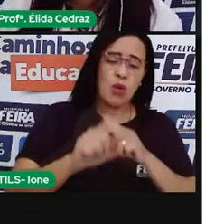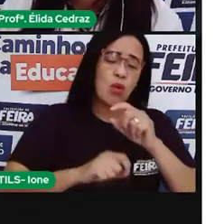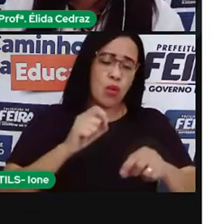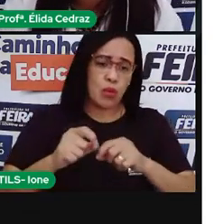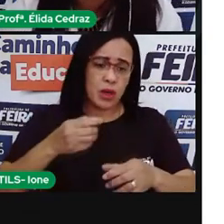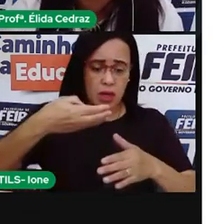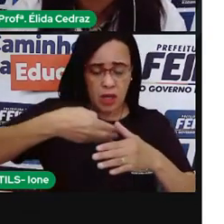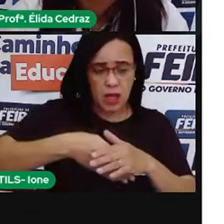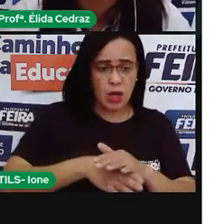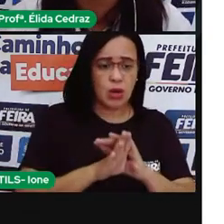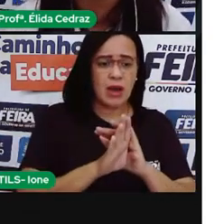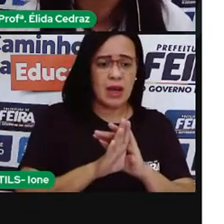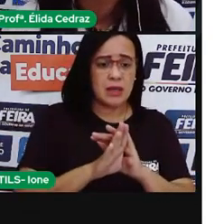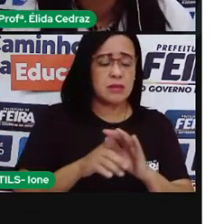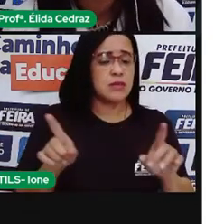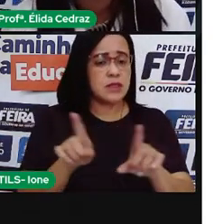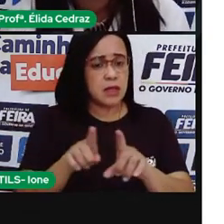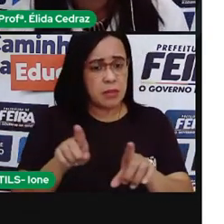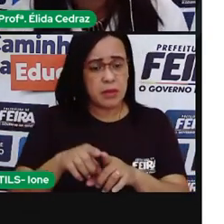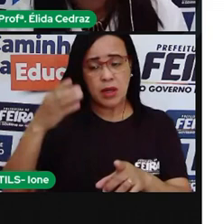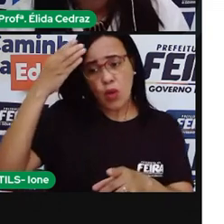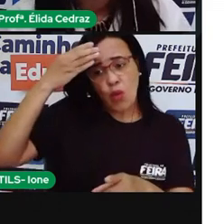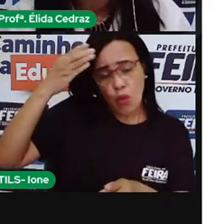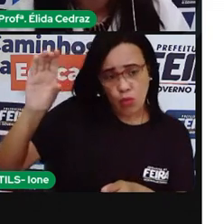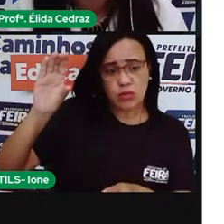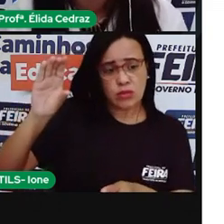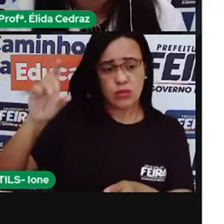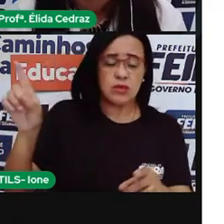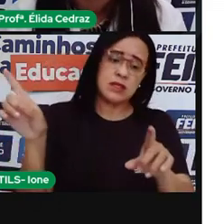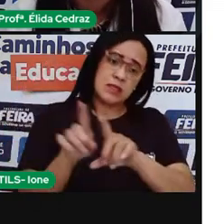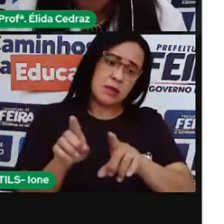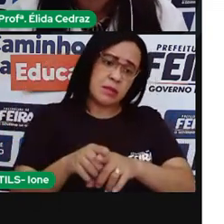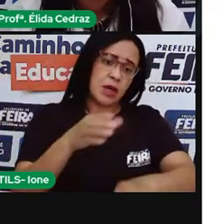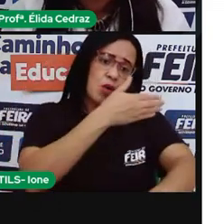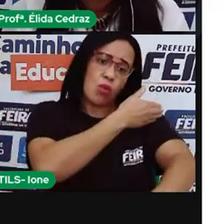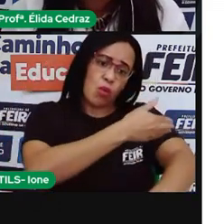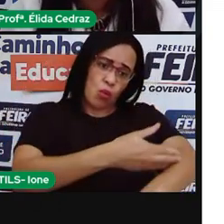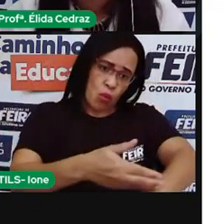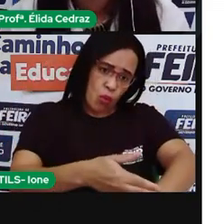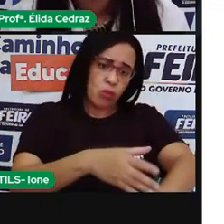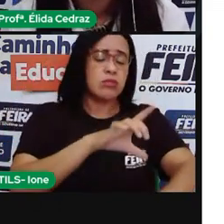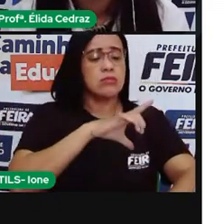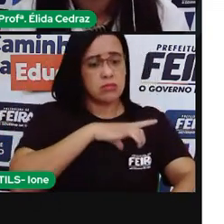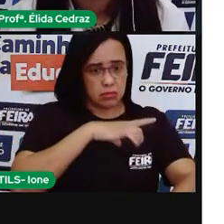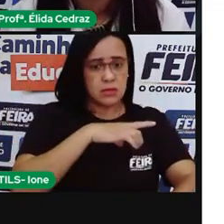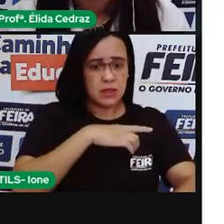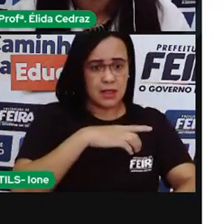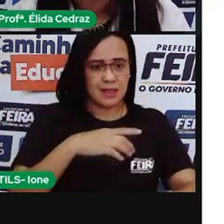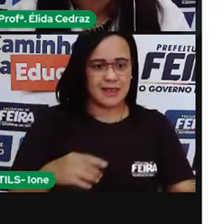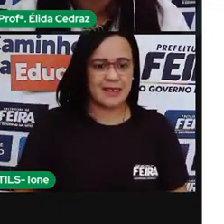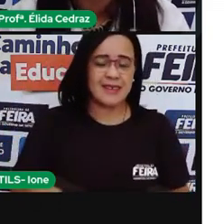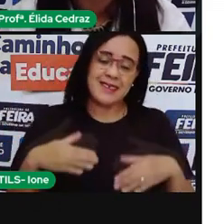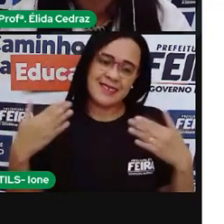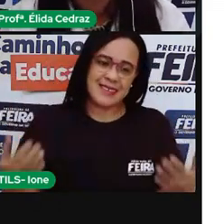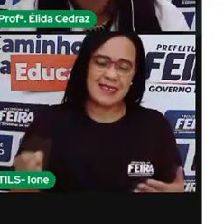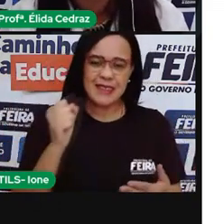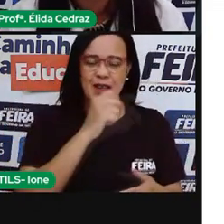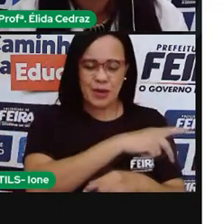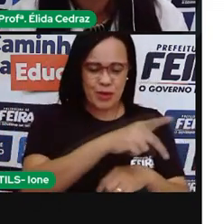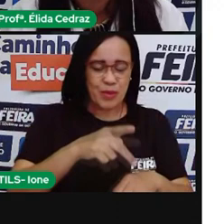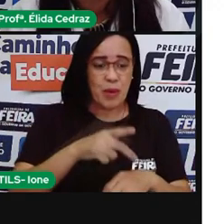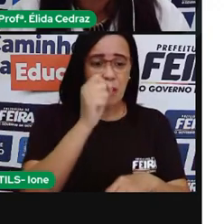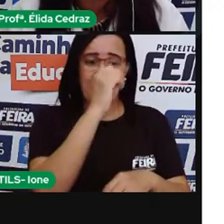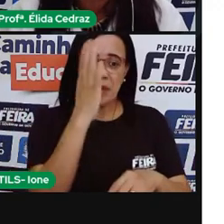ensinamos a cultura que nós trazemos e que levamos em nós. Por isso que o Brasil é tão